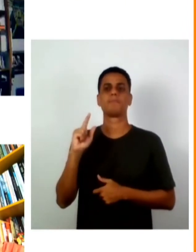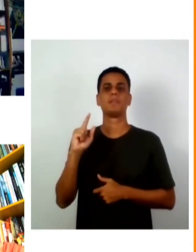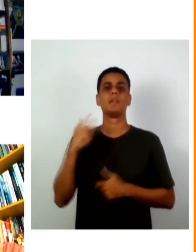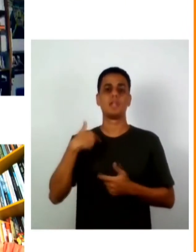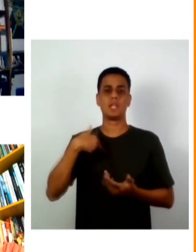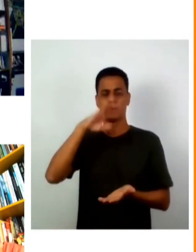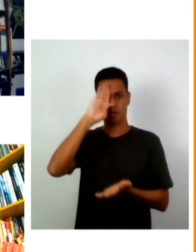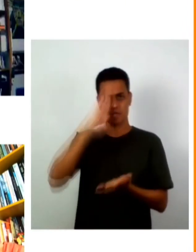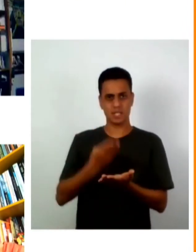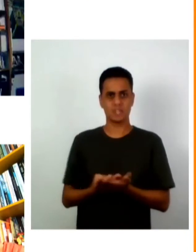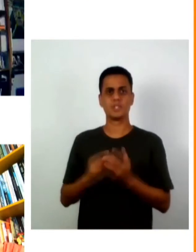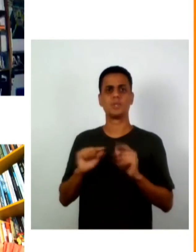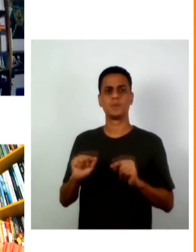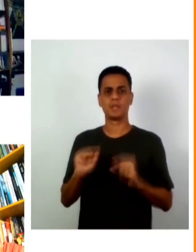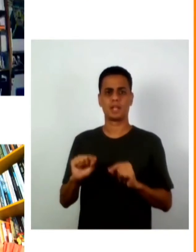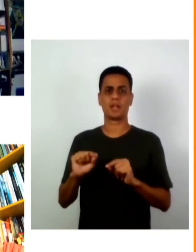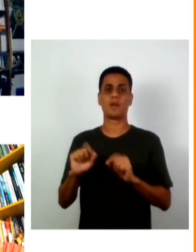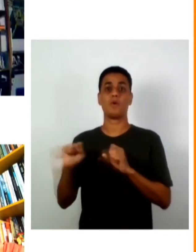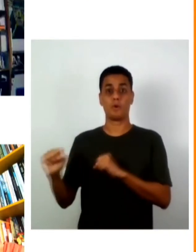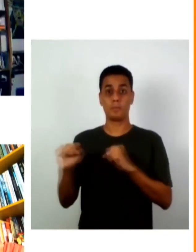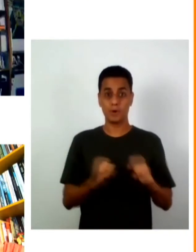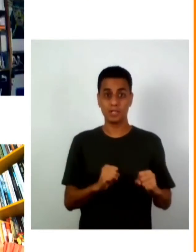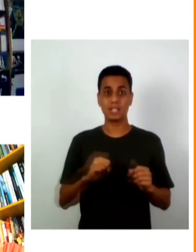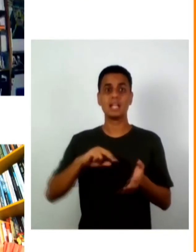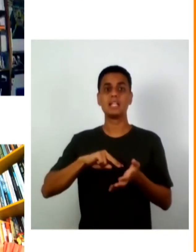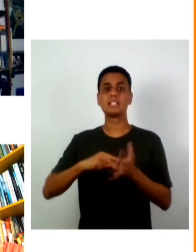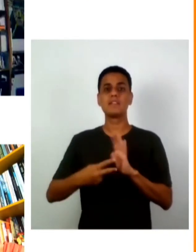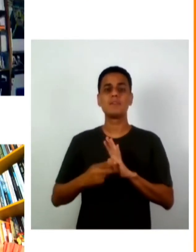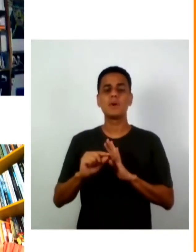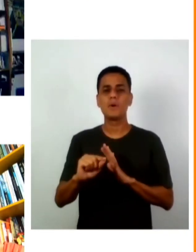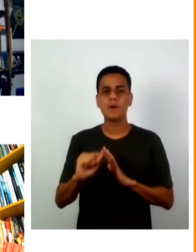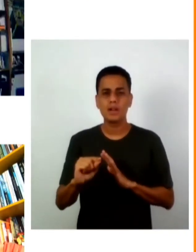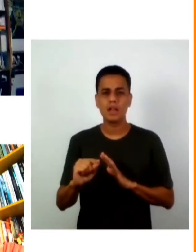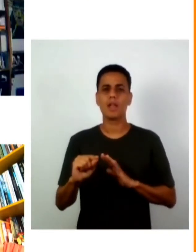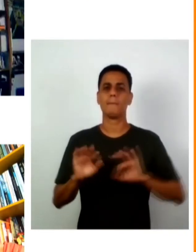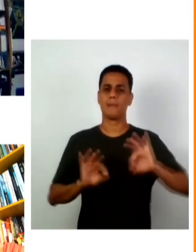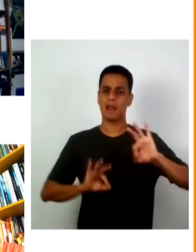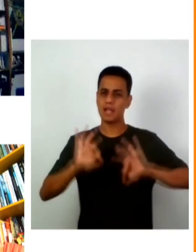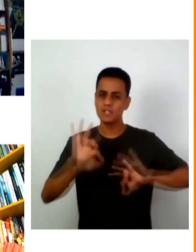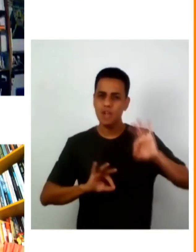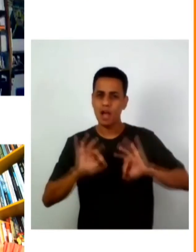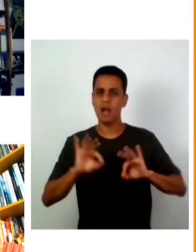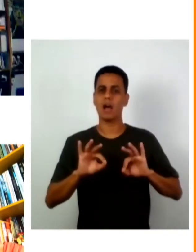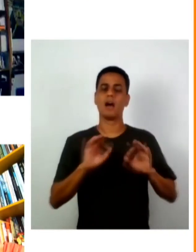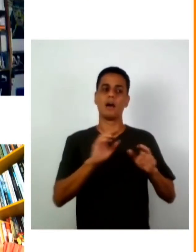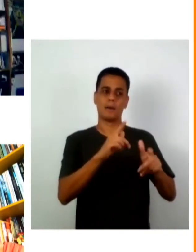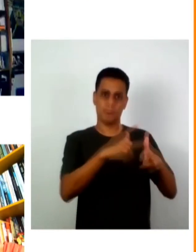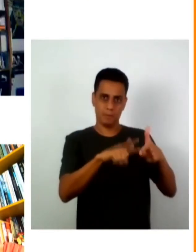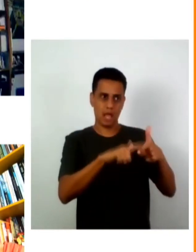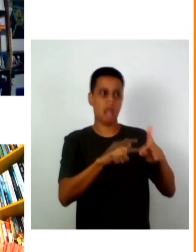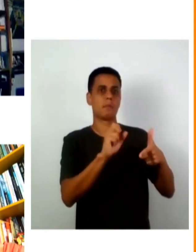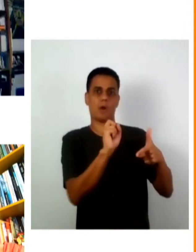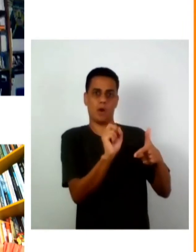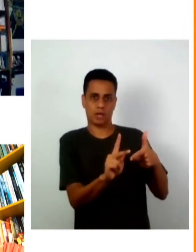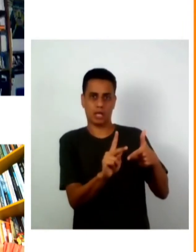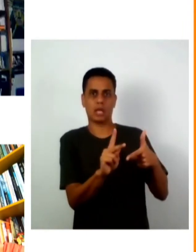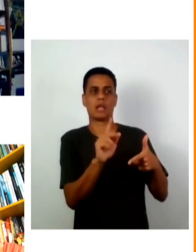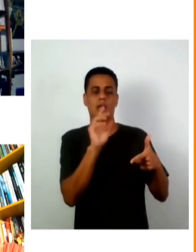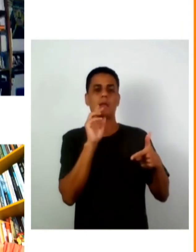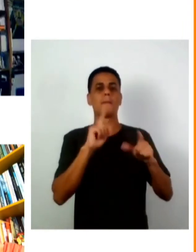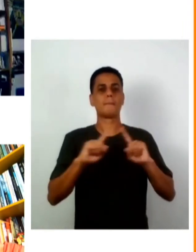e poder também é saber definir problemas mas também